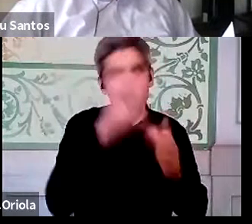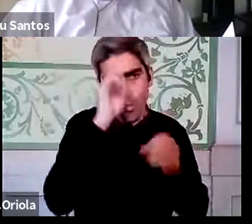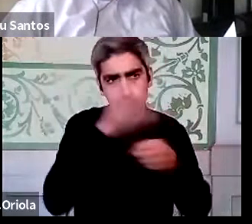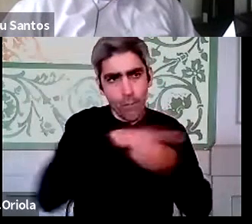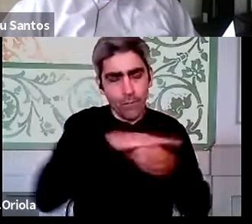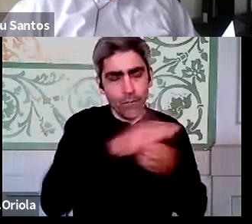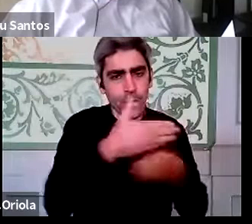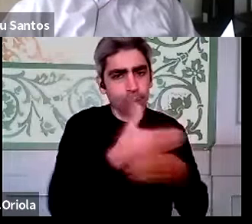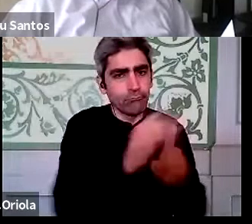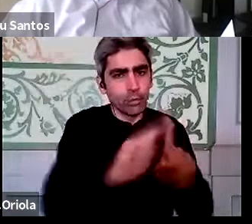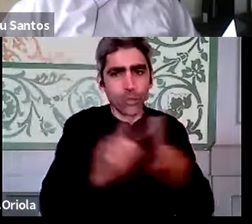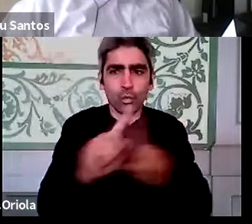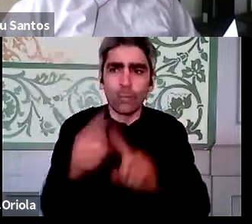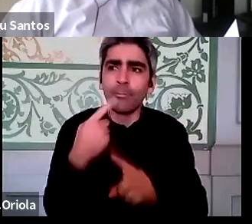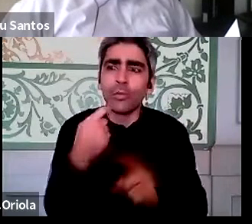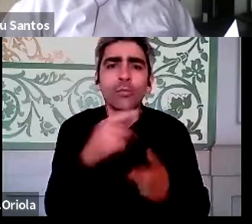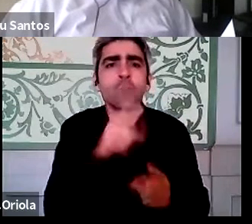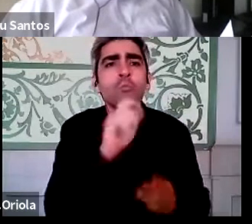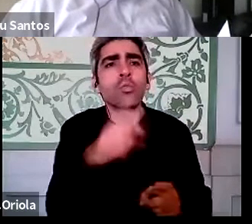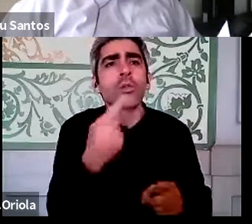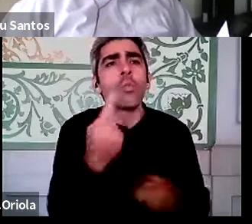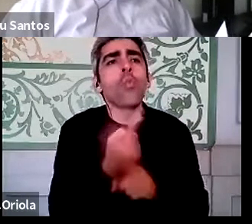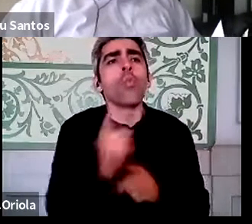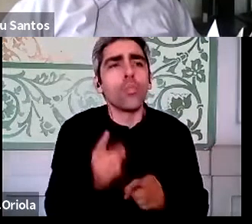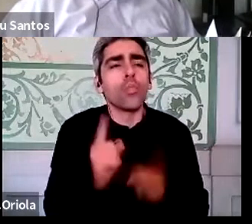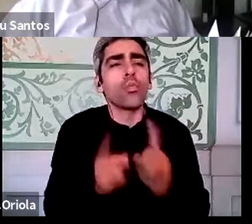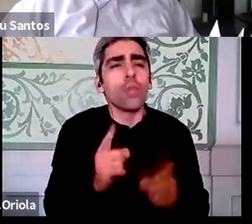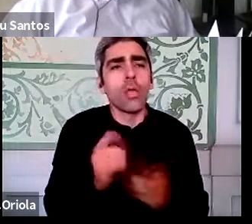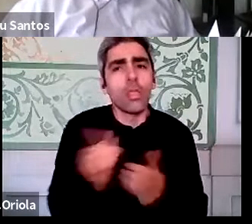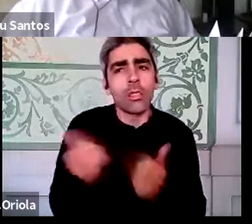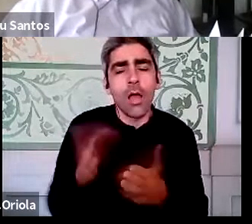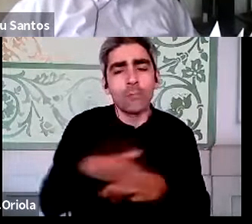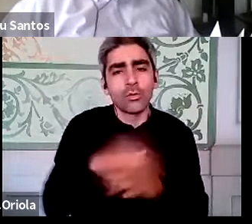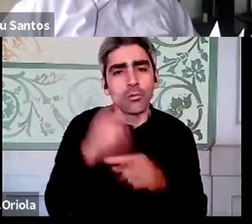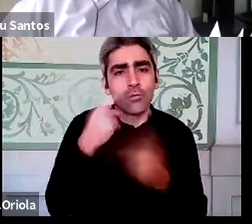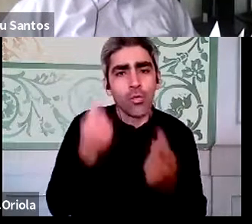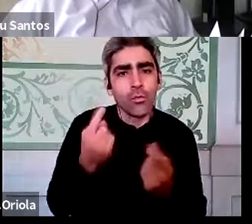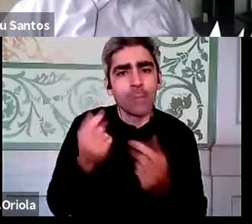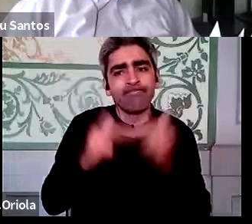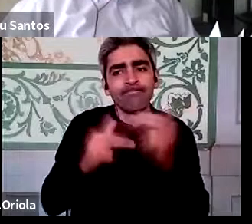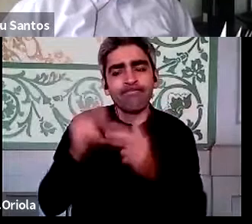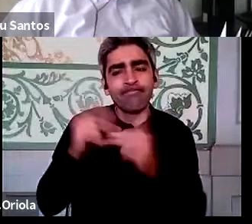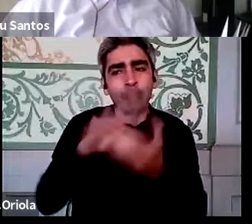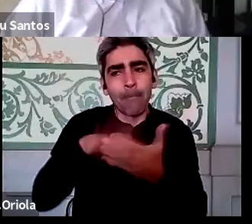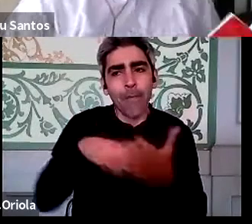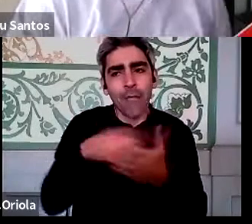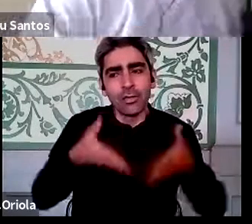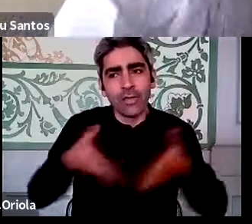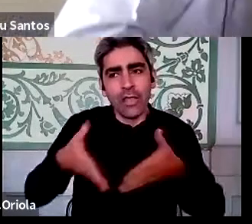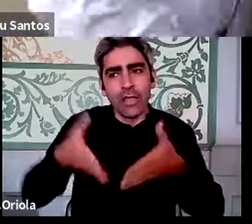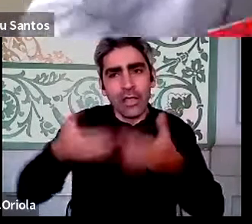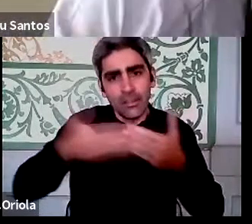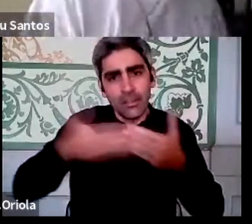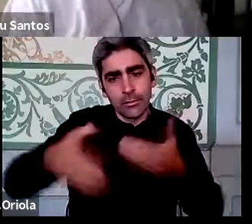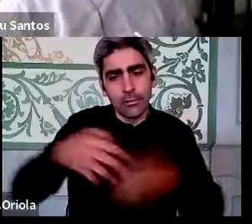a perguntar o que é que nós podíamos fazer para a administração pública, para montar o plano estratégico que ela está a montar para a